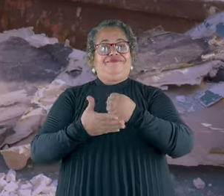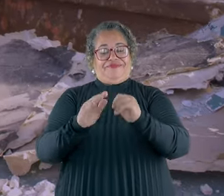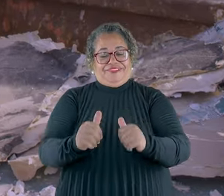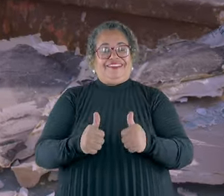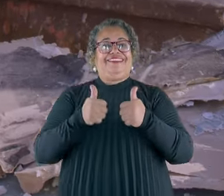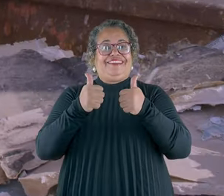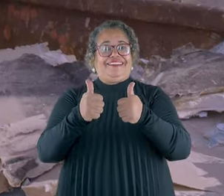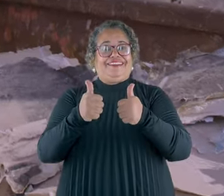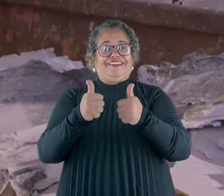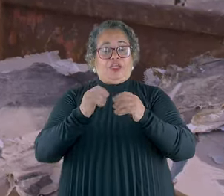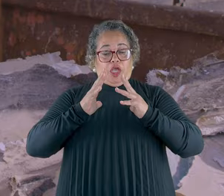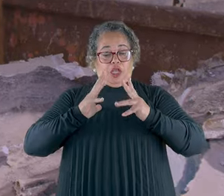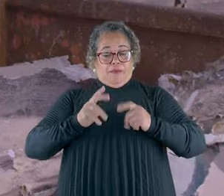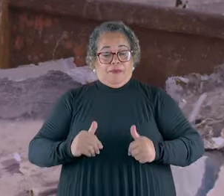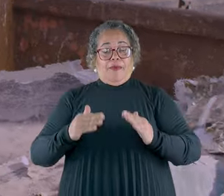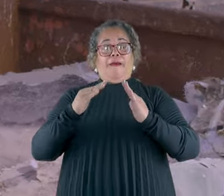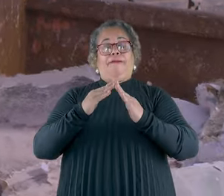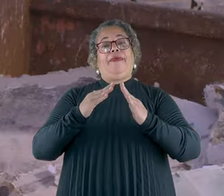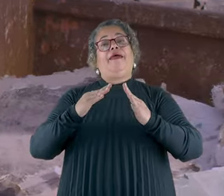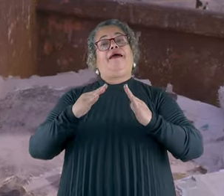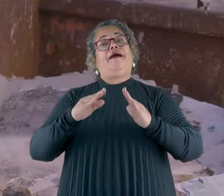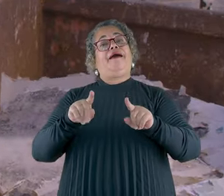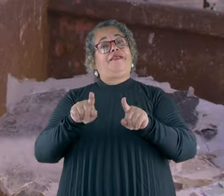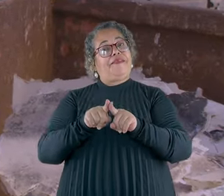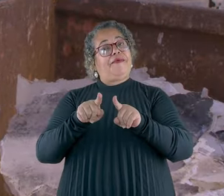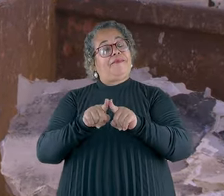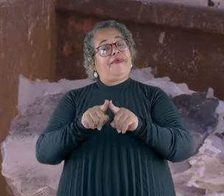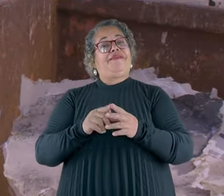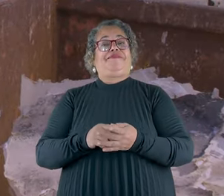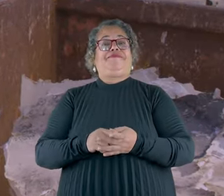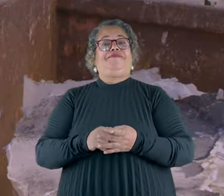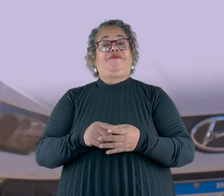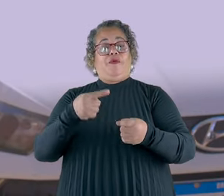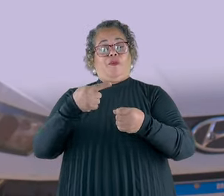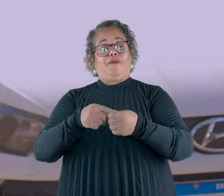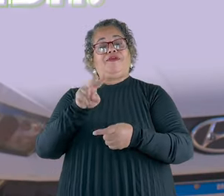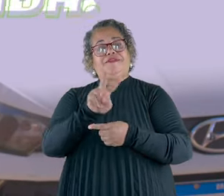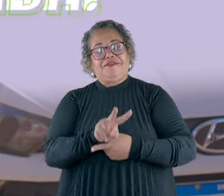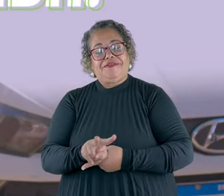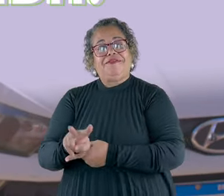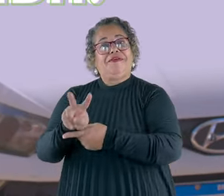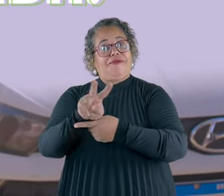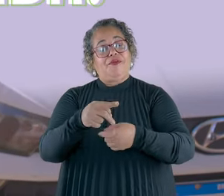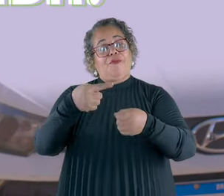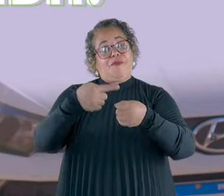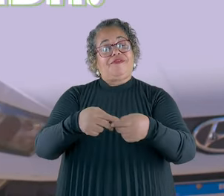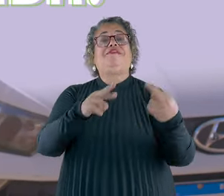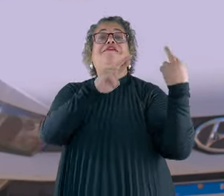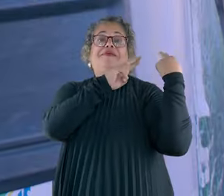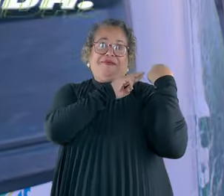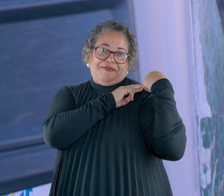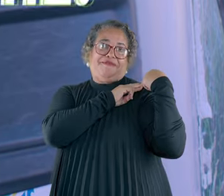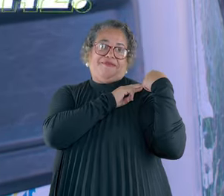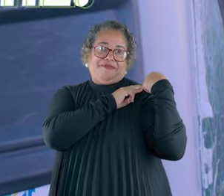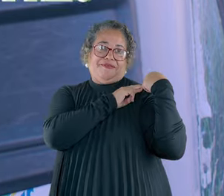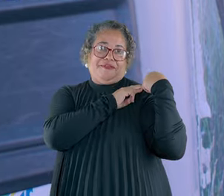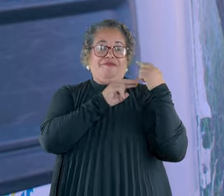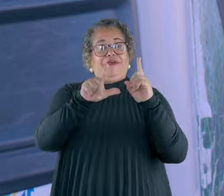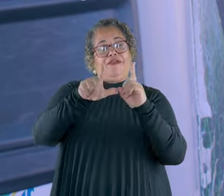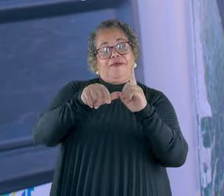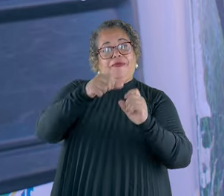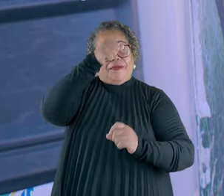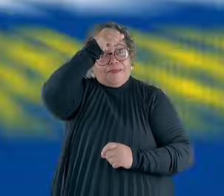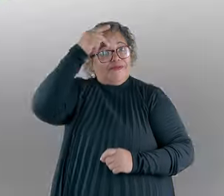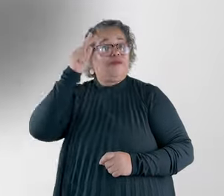A natureza agradece. E a organização da casa da gente também, né? Uma cidade que cuida é uma cidade